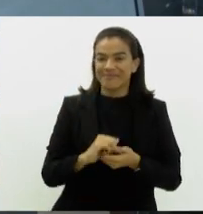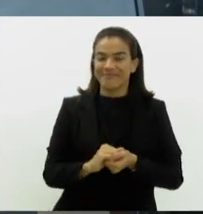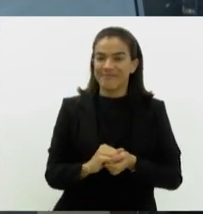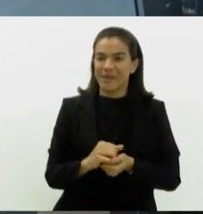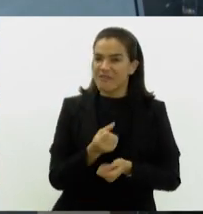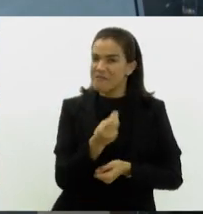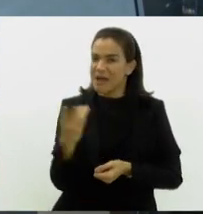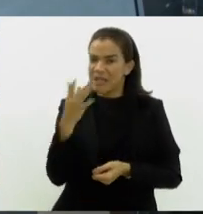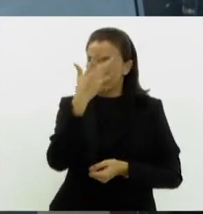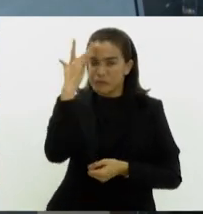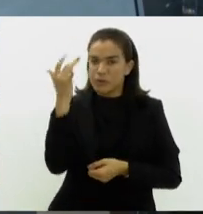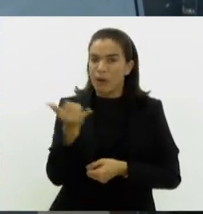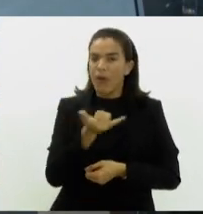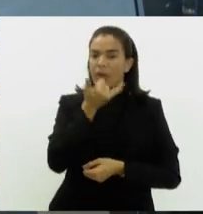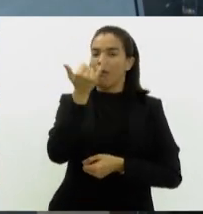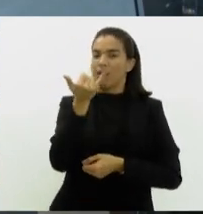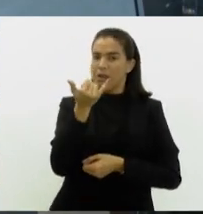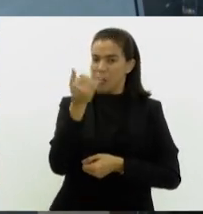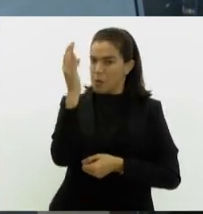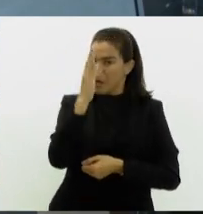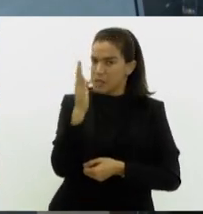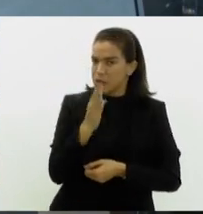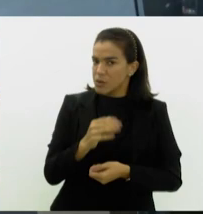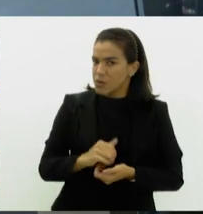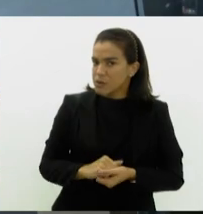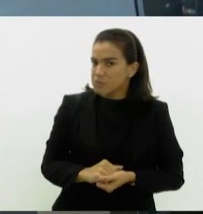Muitas pessoas se acidentam aqui no Brasil.